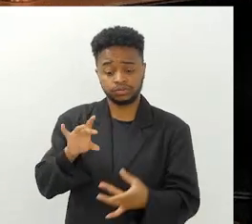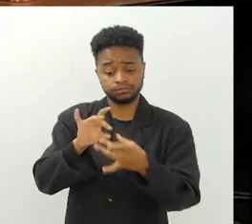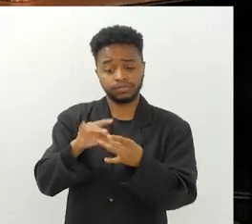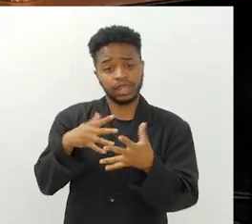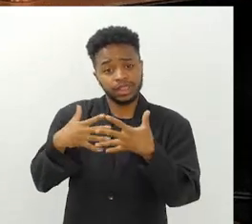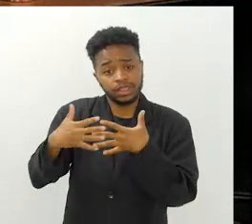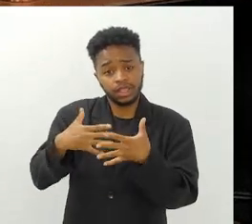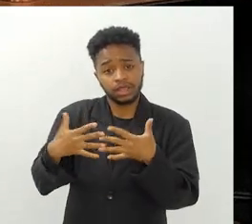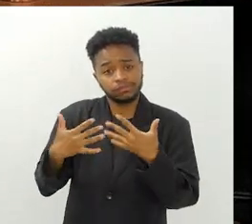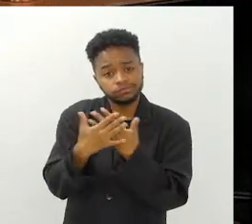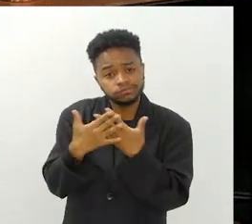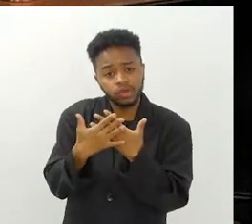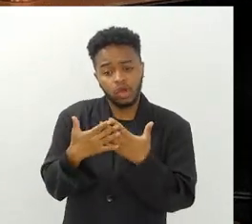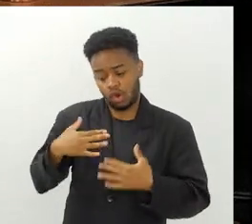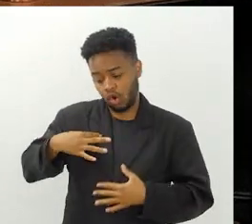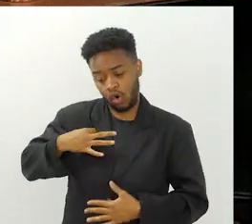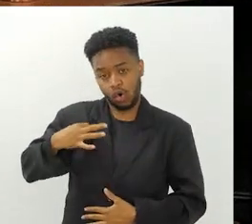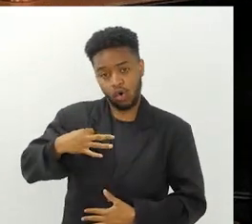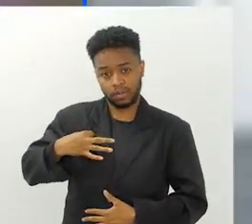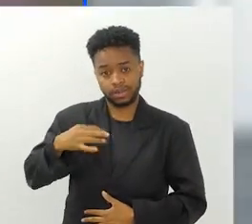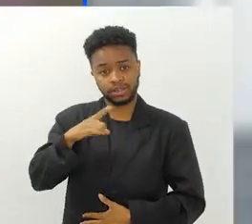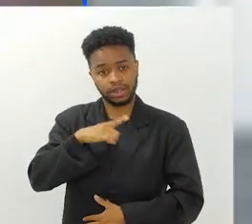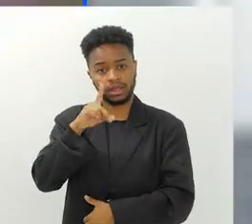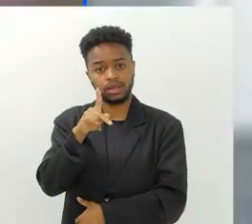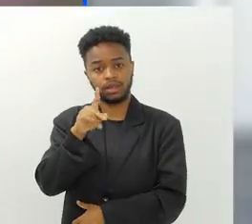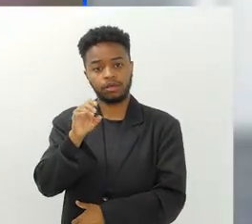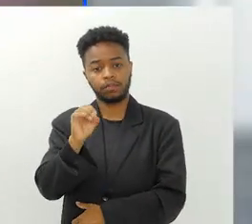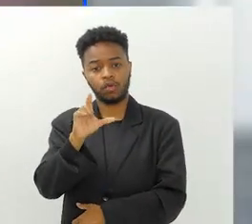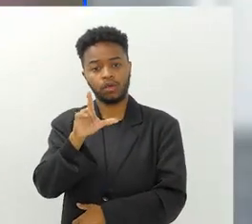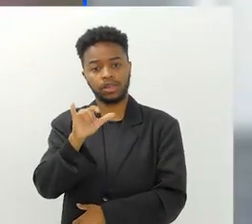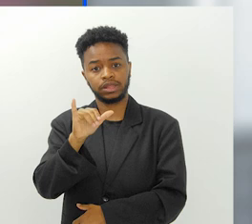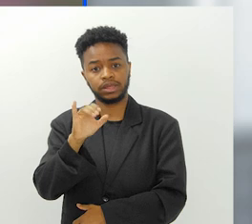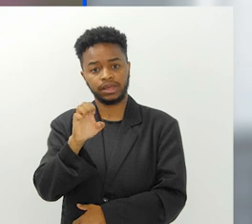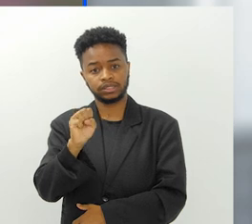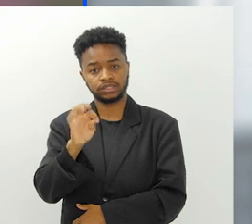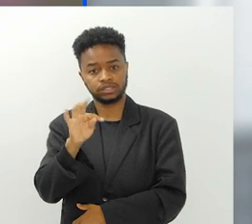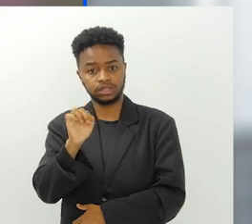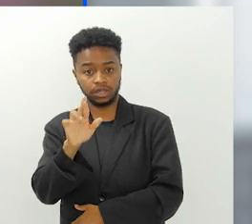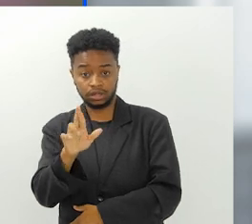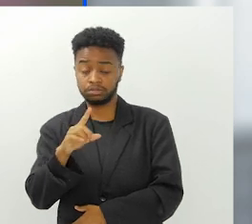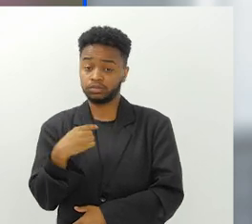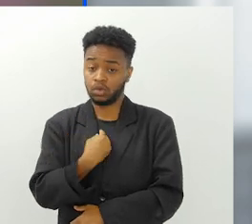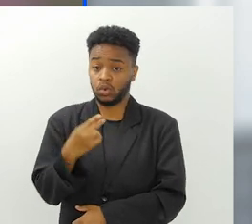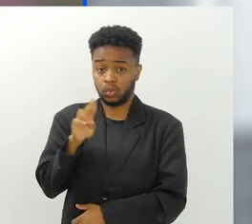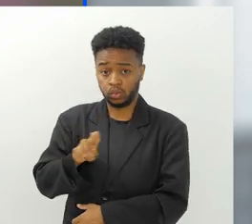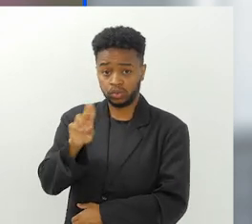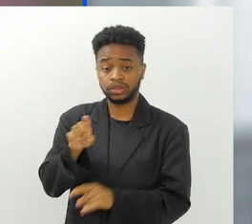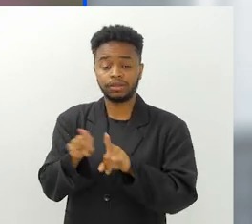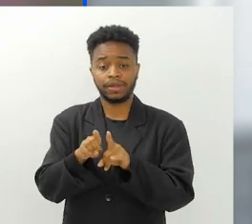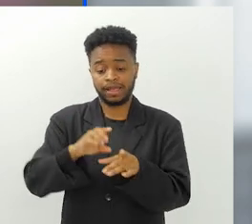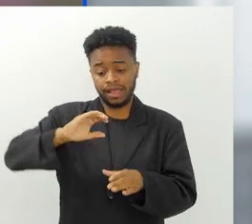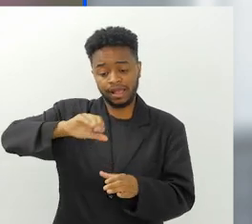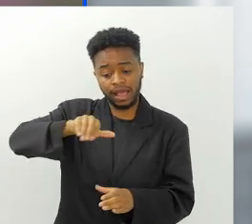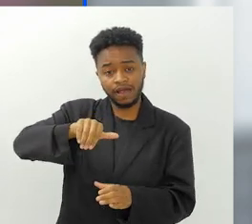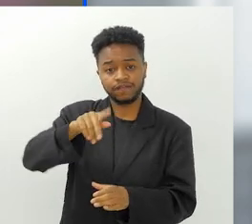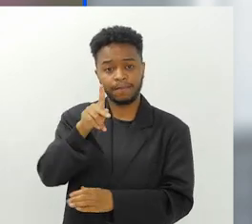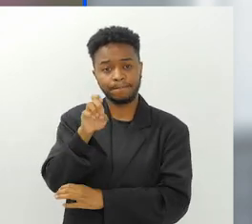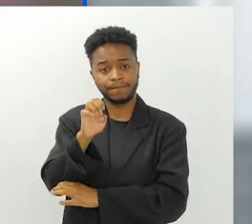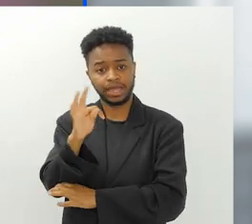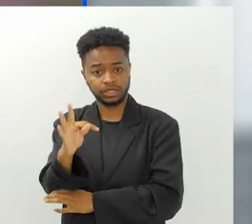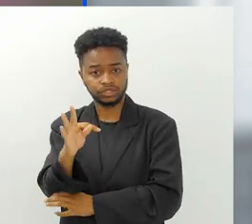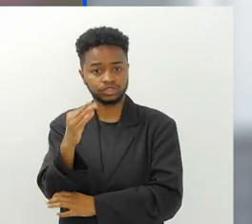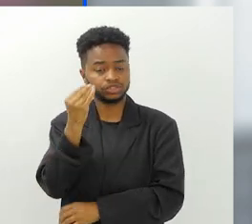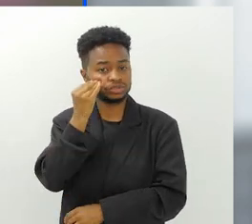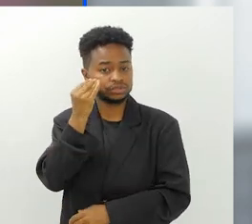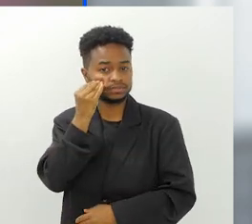tecidos de roupas de poliéster que nós vestimos. Tem ações interessantes de uso de garrafa PET